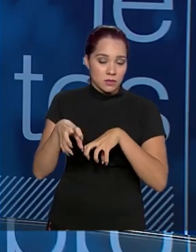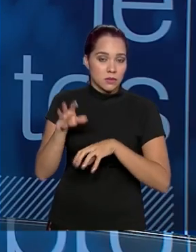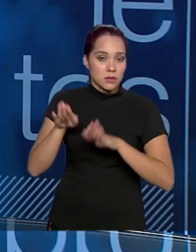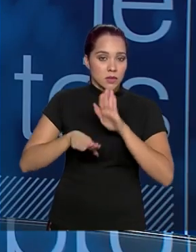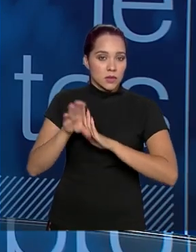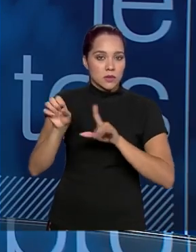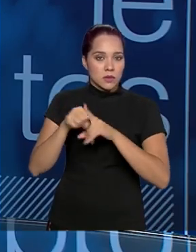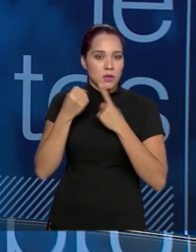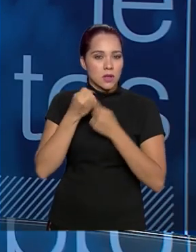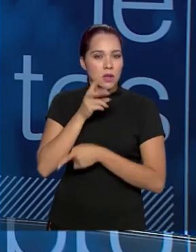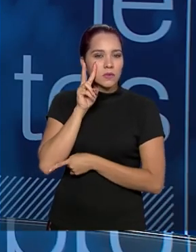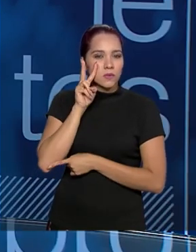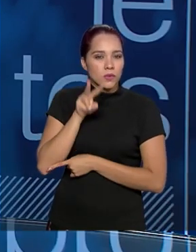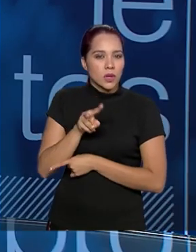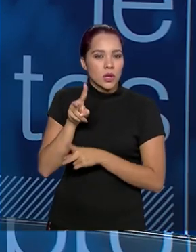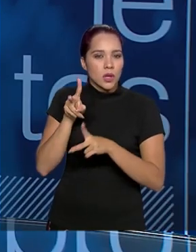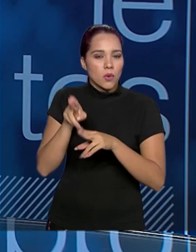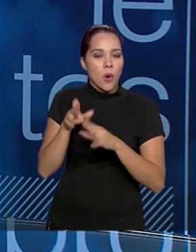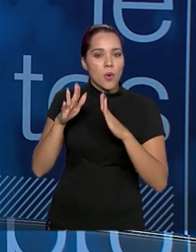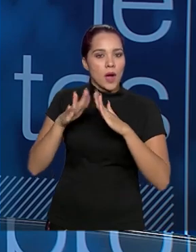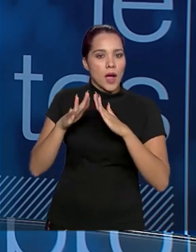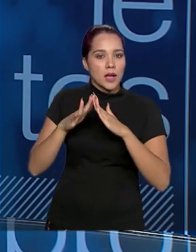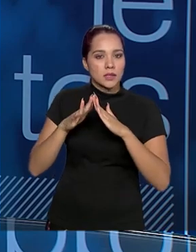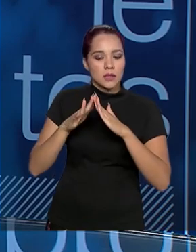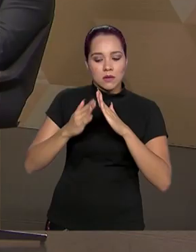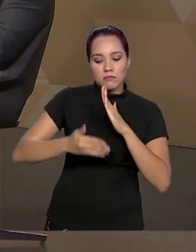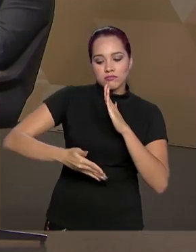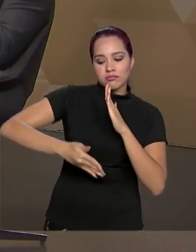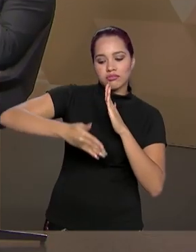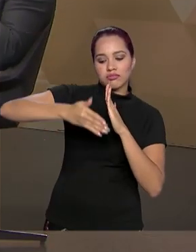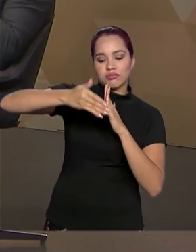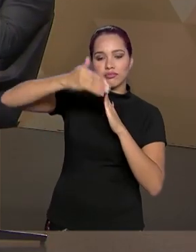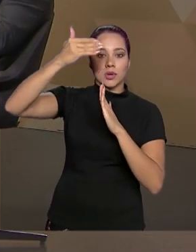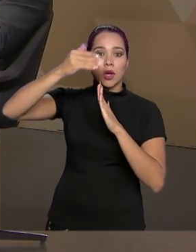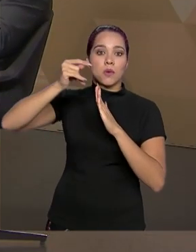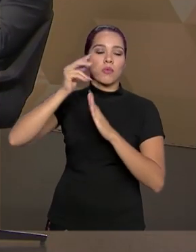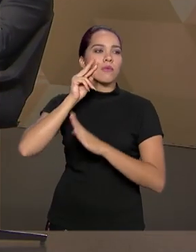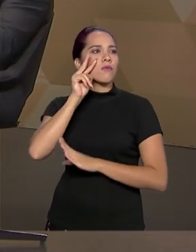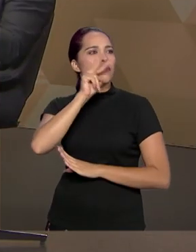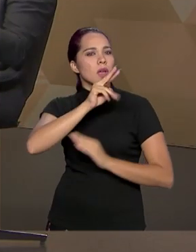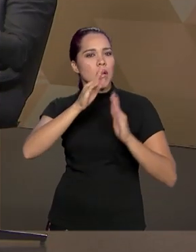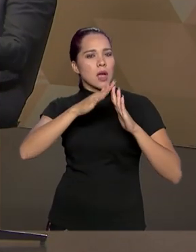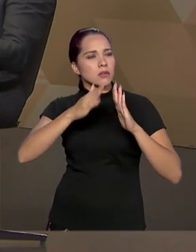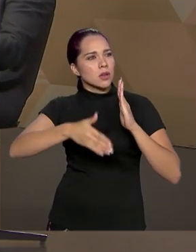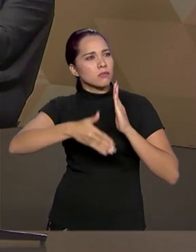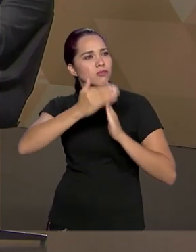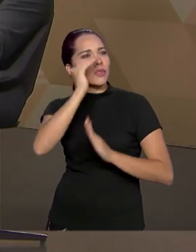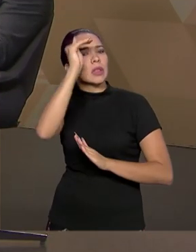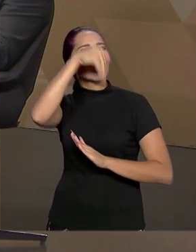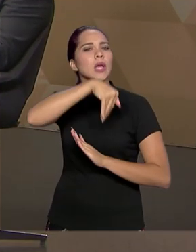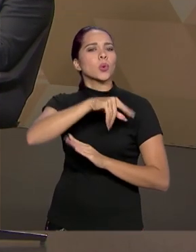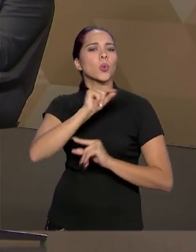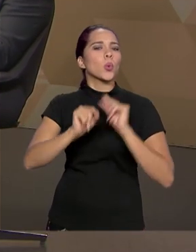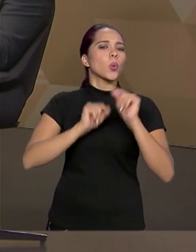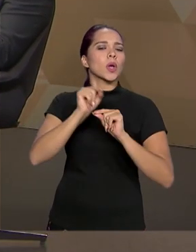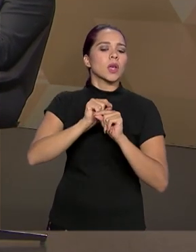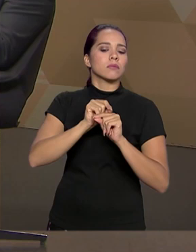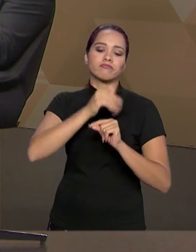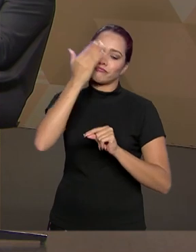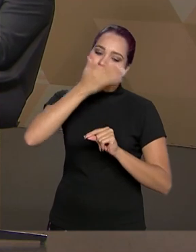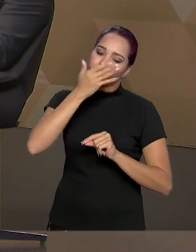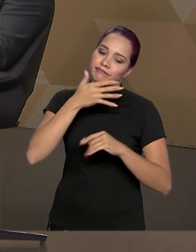sociedade vê como se fosse uma casa de muro alto, ou seja, muita gente está vendo ela, só que ninguém sabe o que está acontecendo lá dentro.